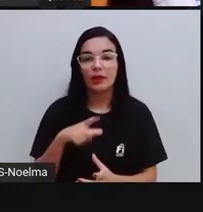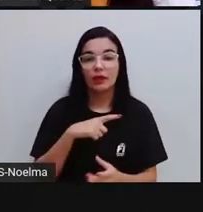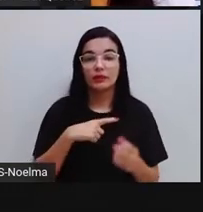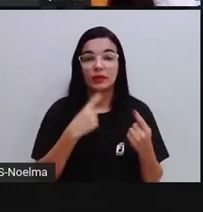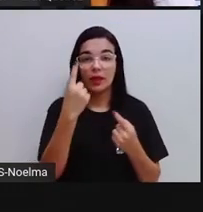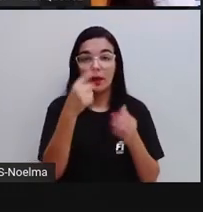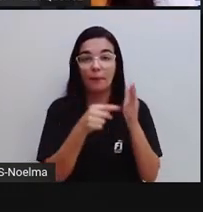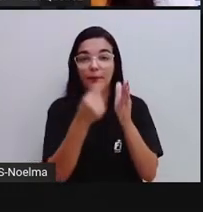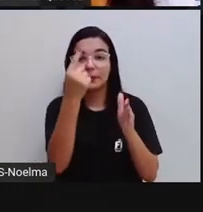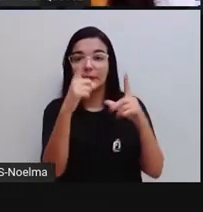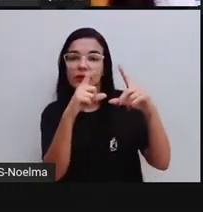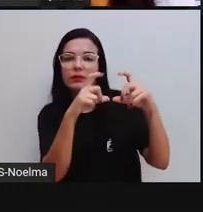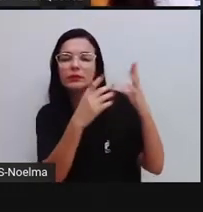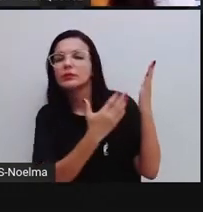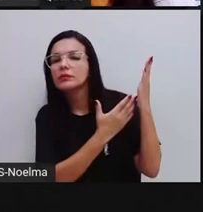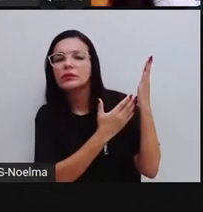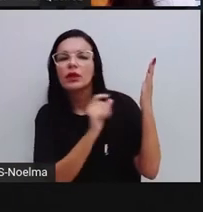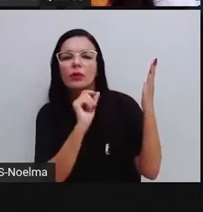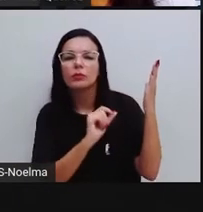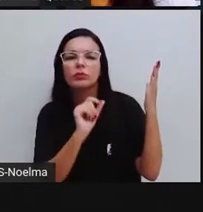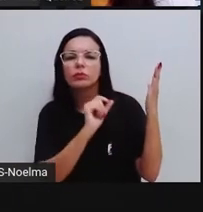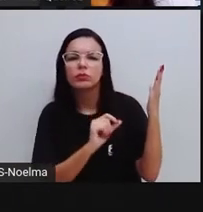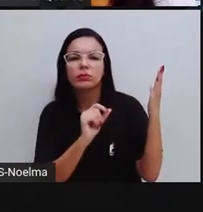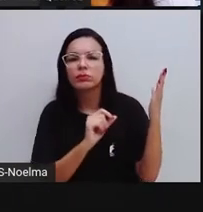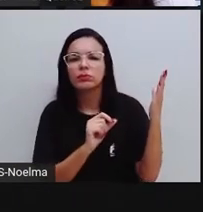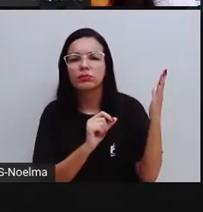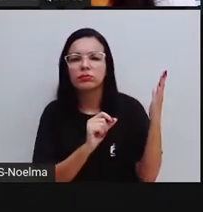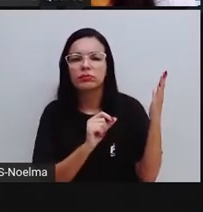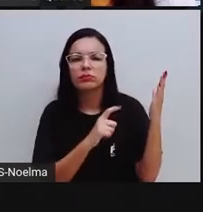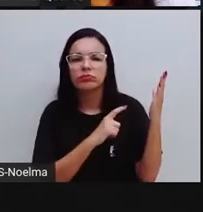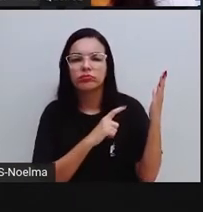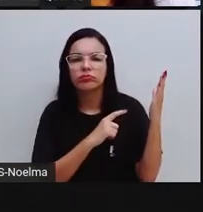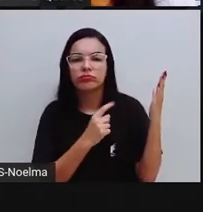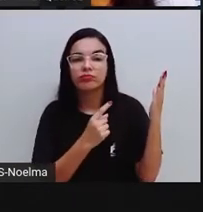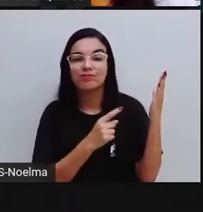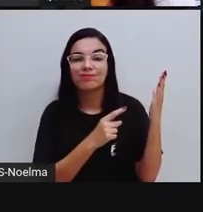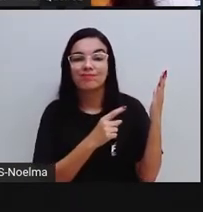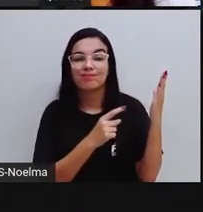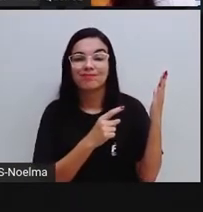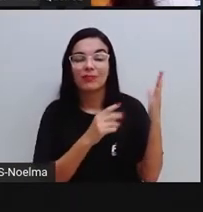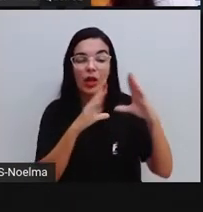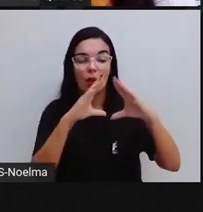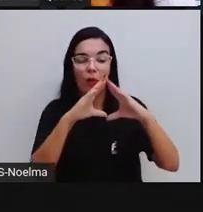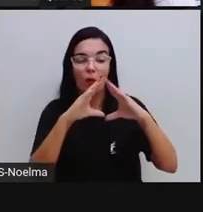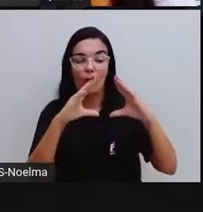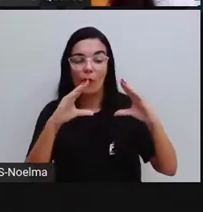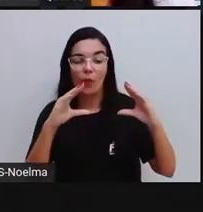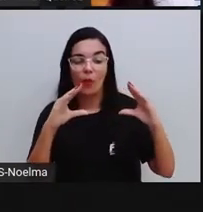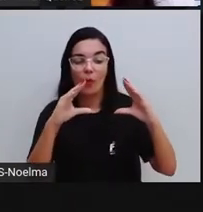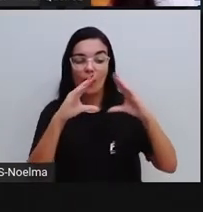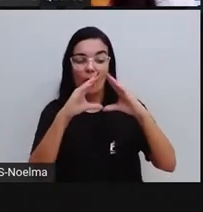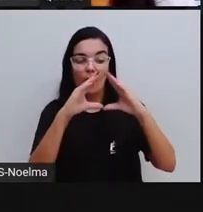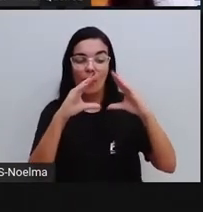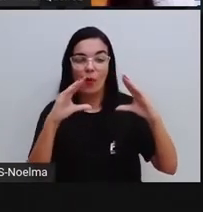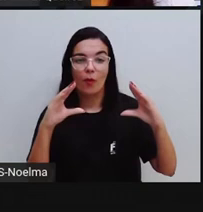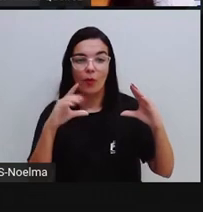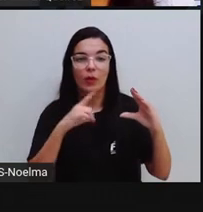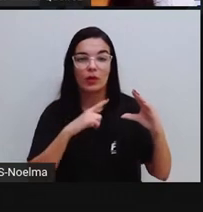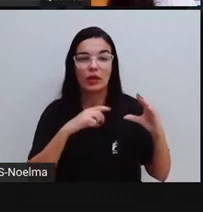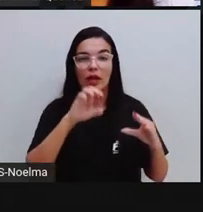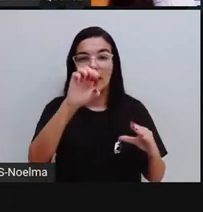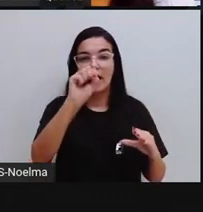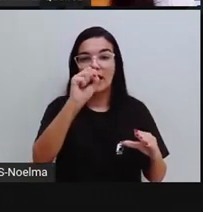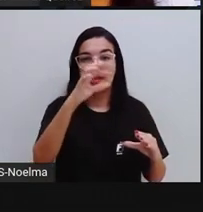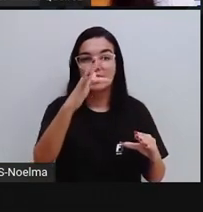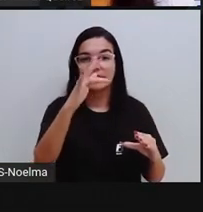o cilindro, o cone e a esfera. Aqui, essas três figuras são corpos arredondados